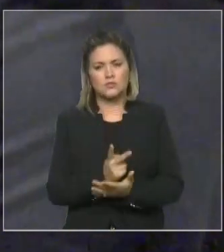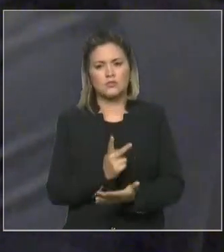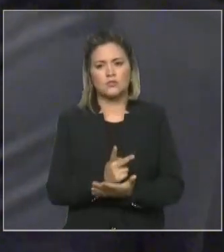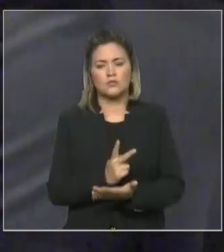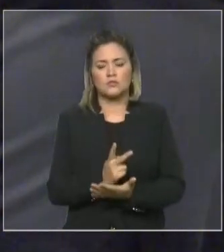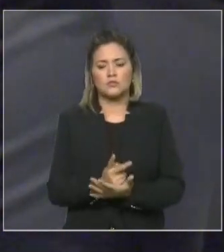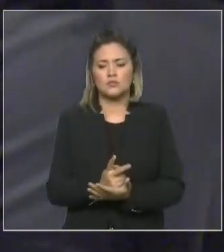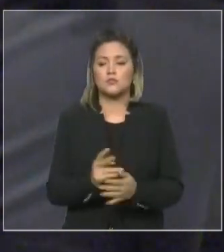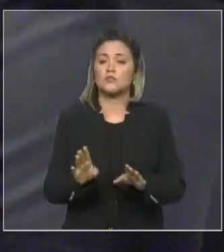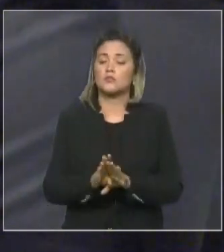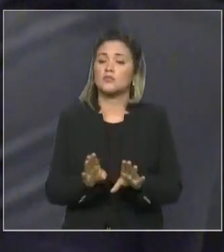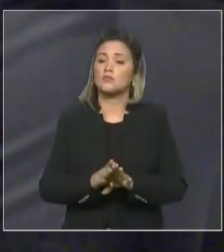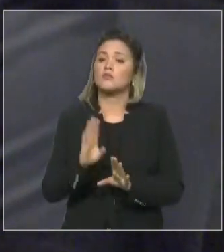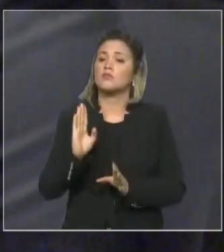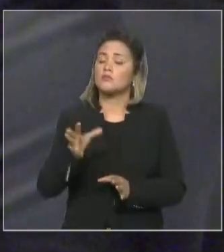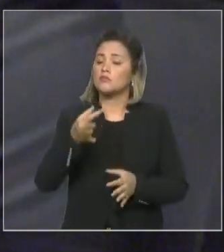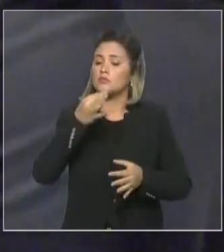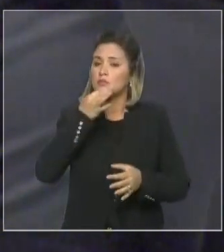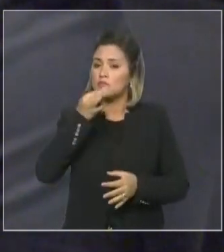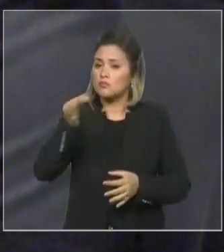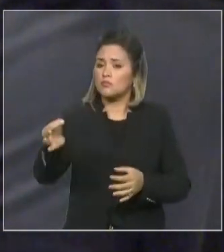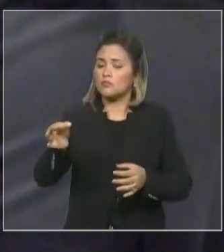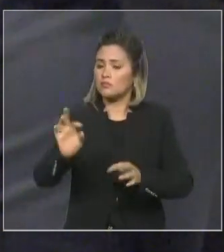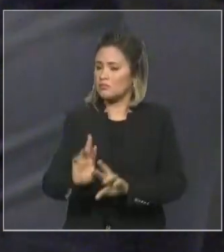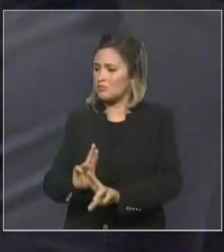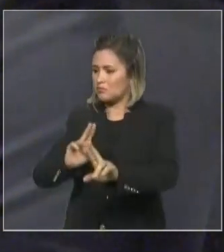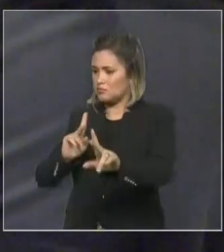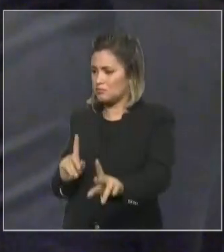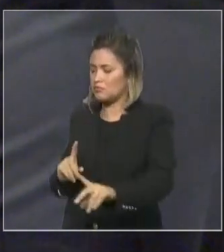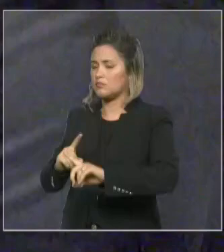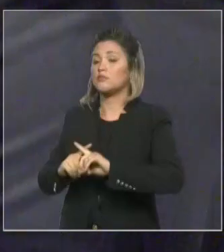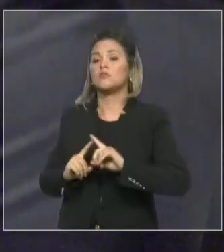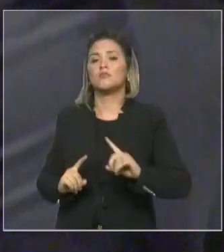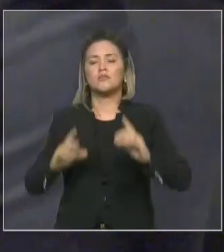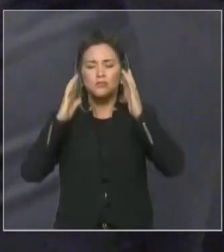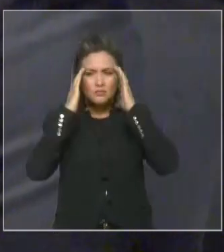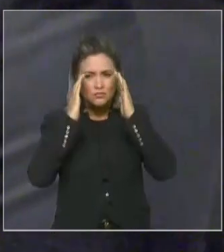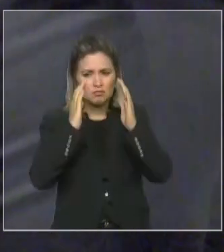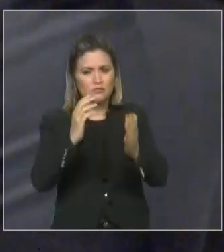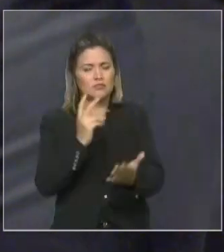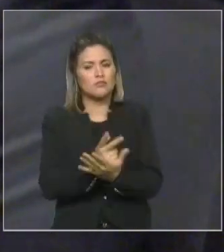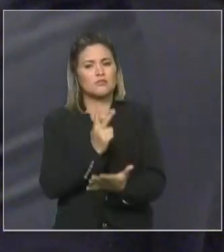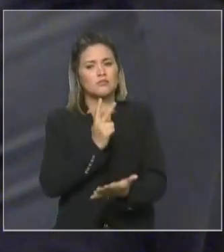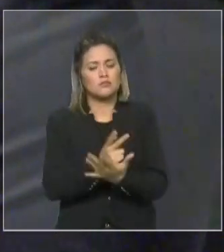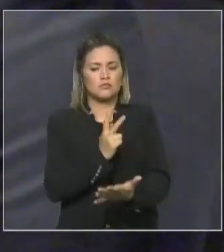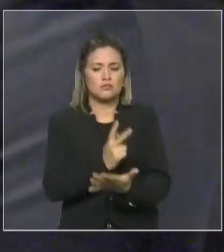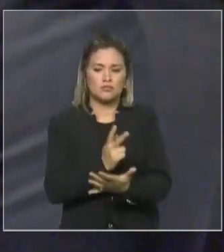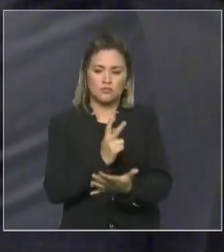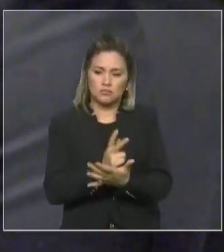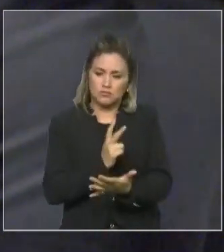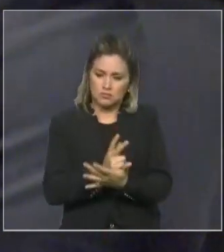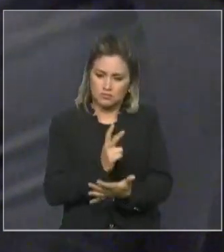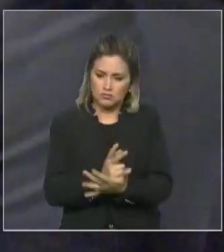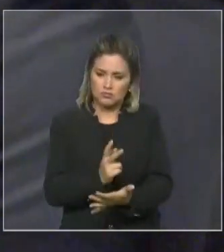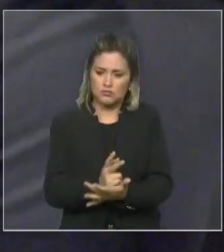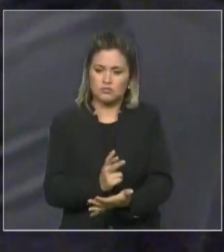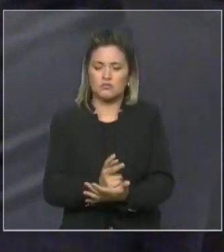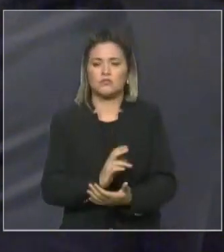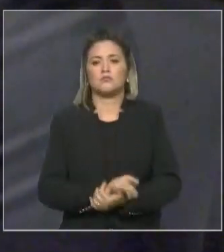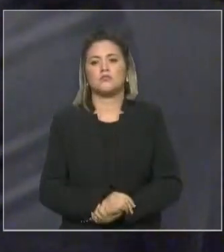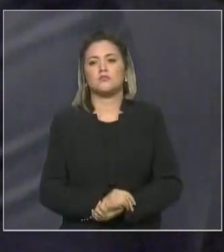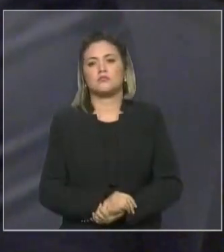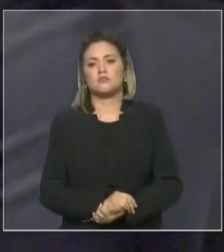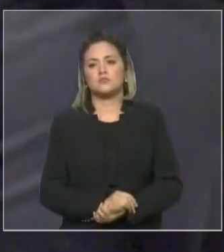antagônicas, mas o respeito sempre prevaleceu, inclusive nos momentos de maior dificuldade, de maiores atritos,